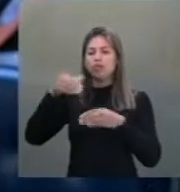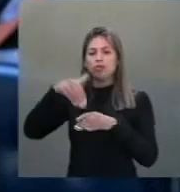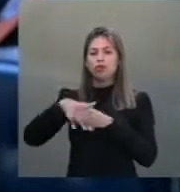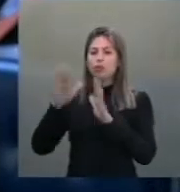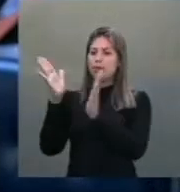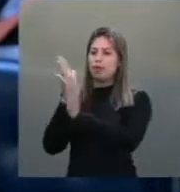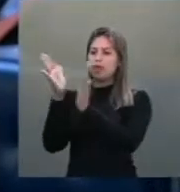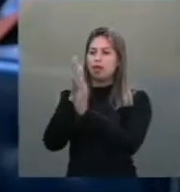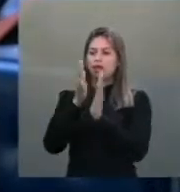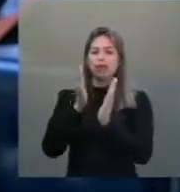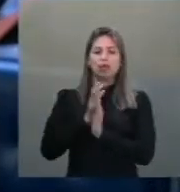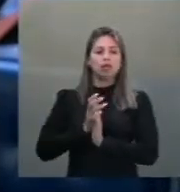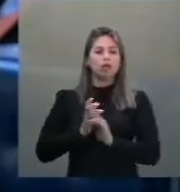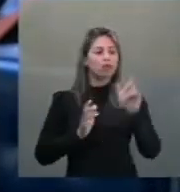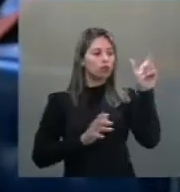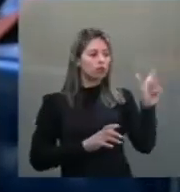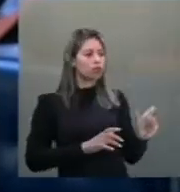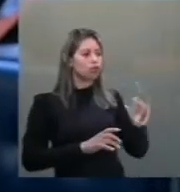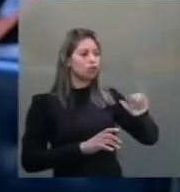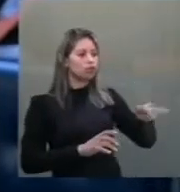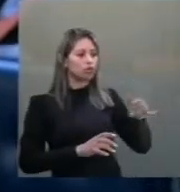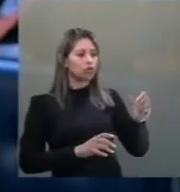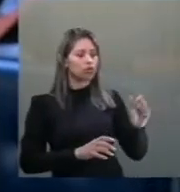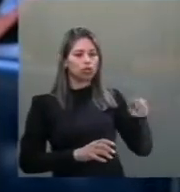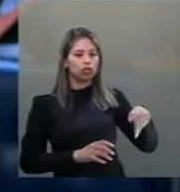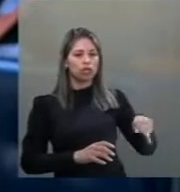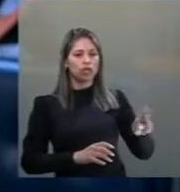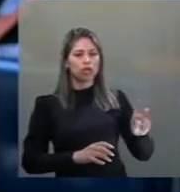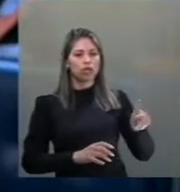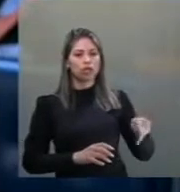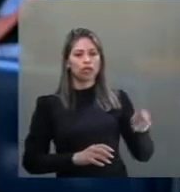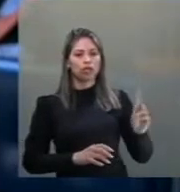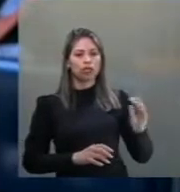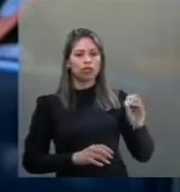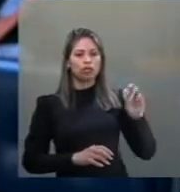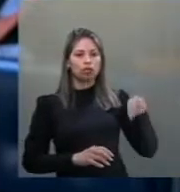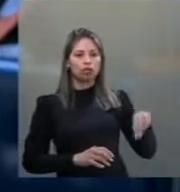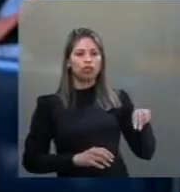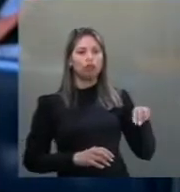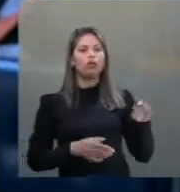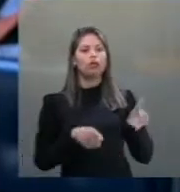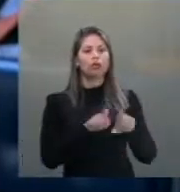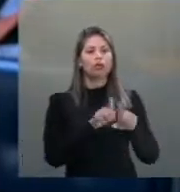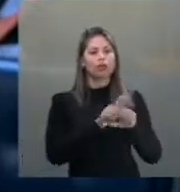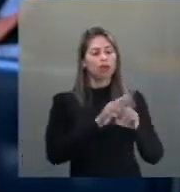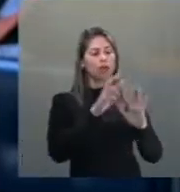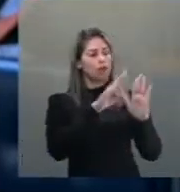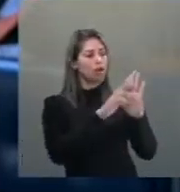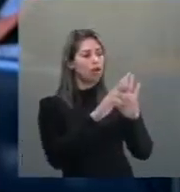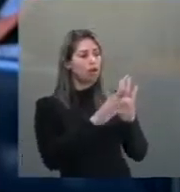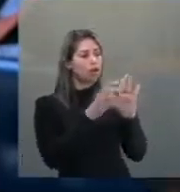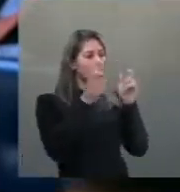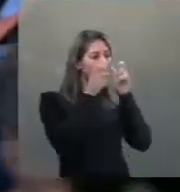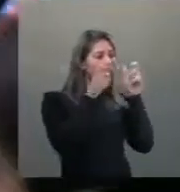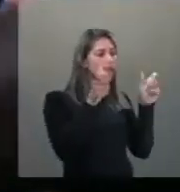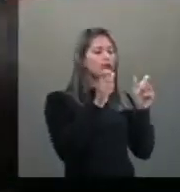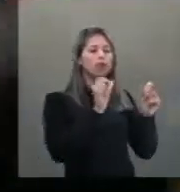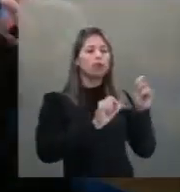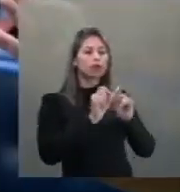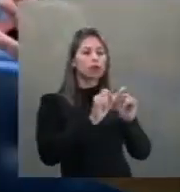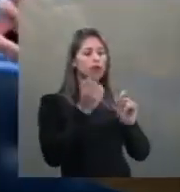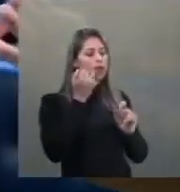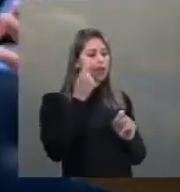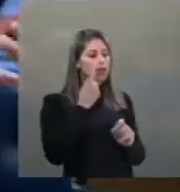autor, o senador Jacques Wagner, o senador Alessandro pela relatoria, e fazendo uma observação aqui interessante para quem nos